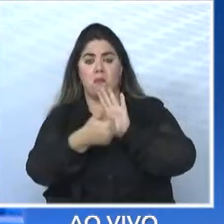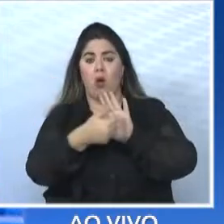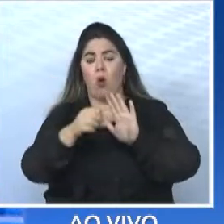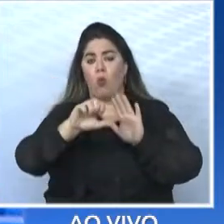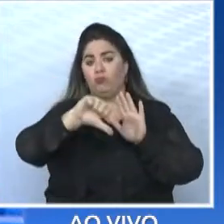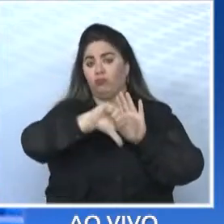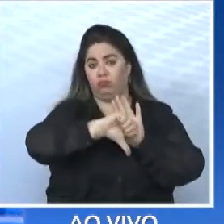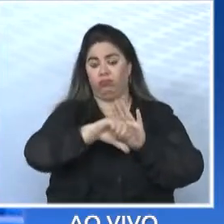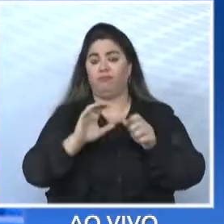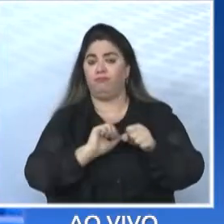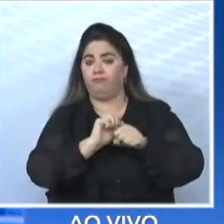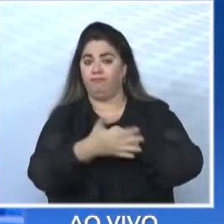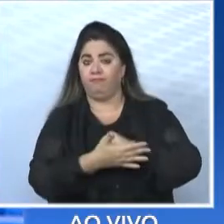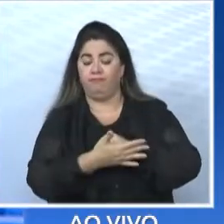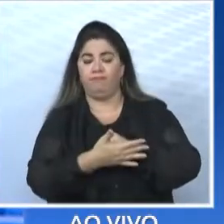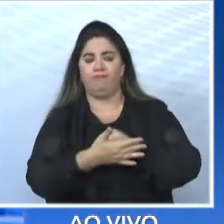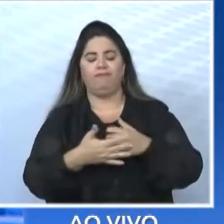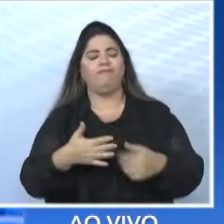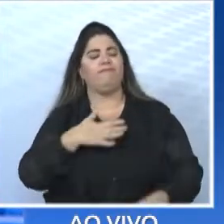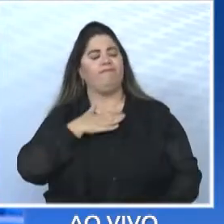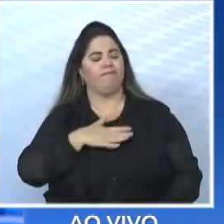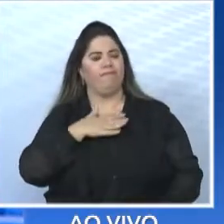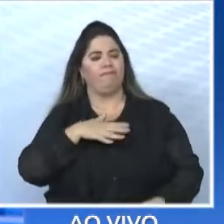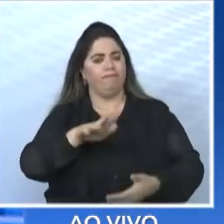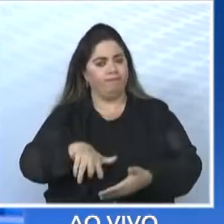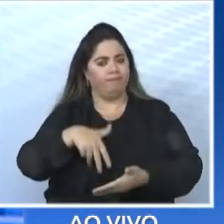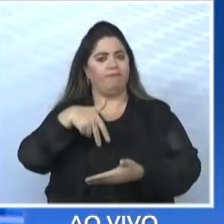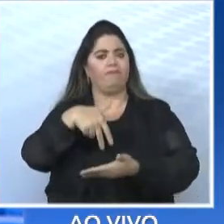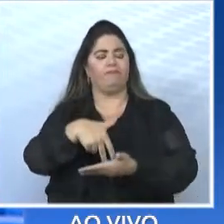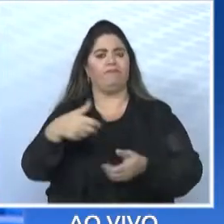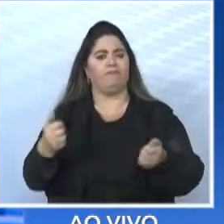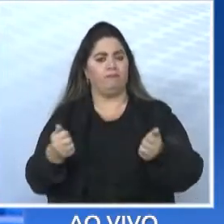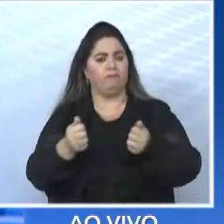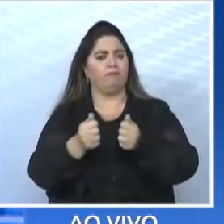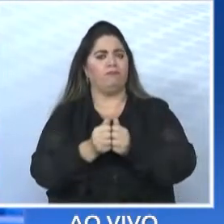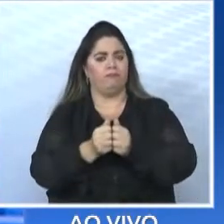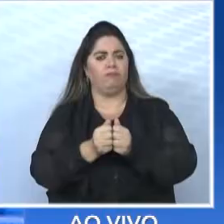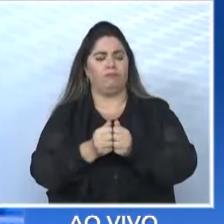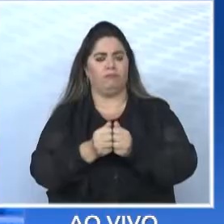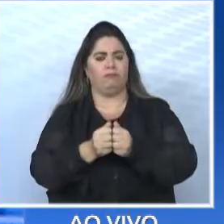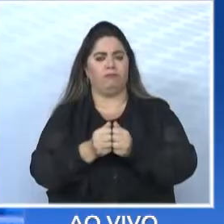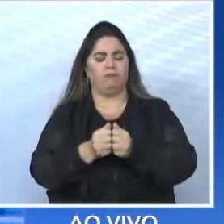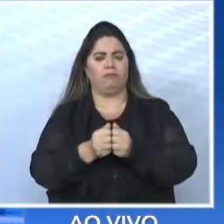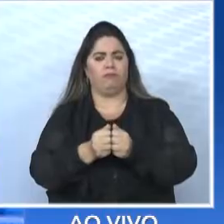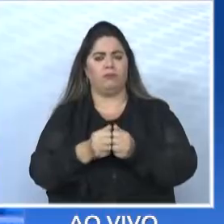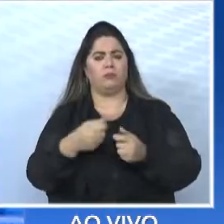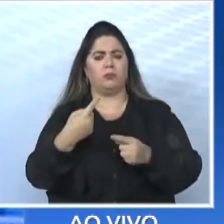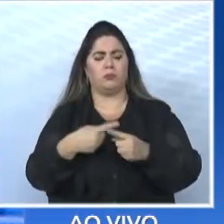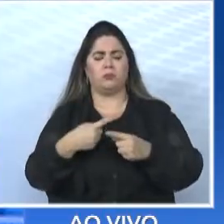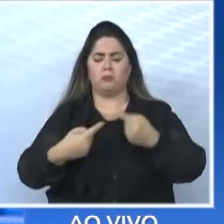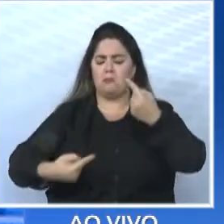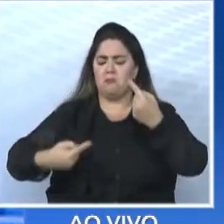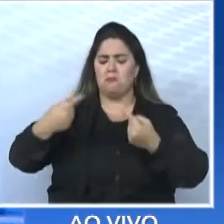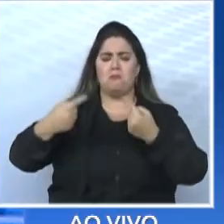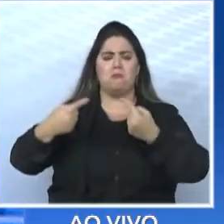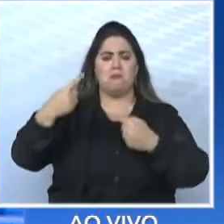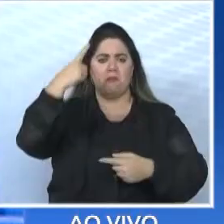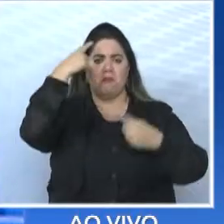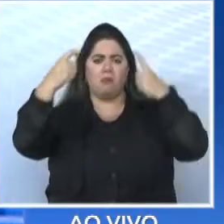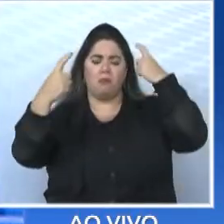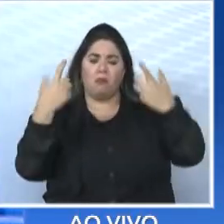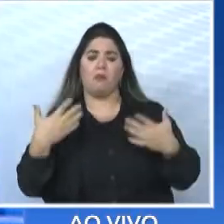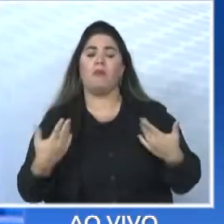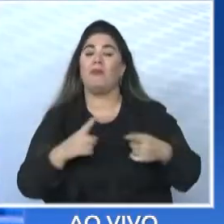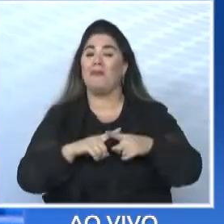porque gostaríamos de estar aqui juntos até para que a gente possa debater as nossas ideias. Mas, nessa